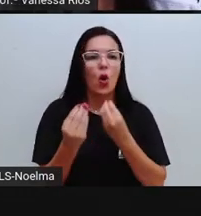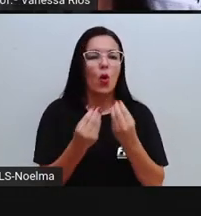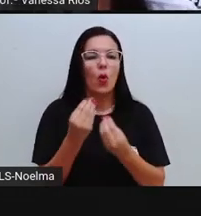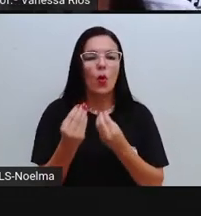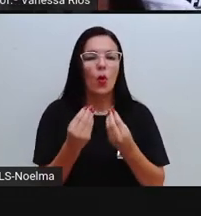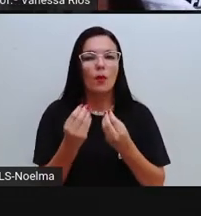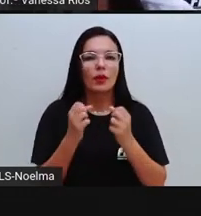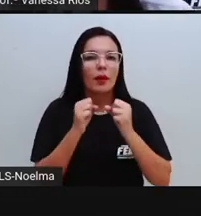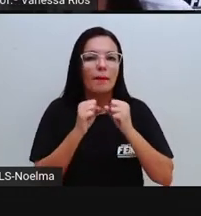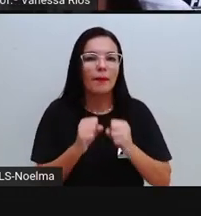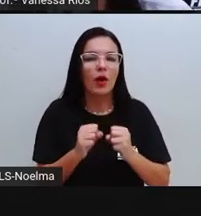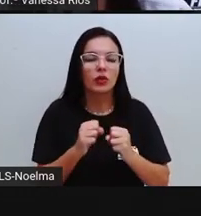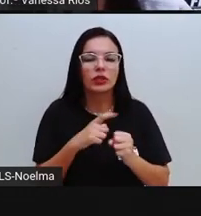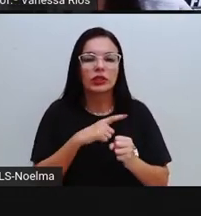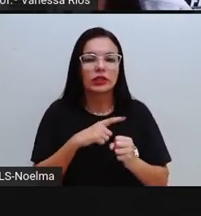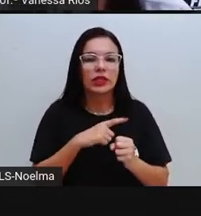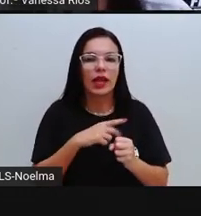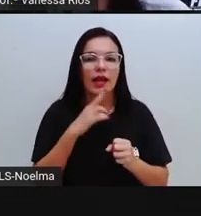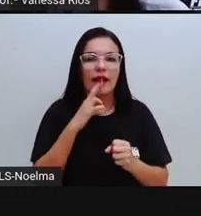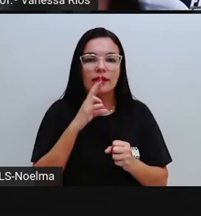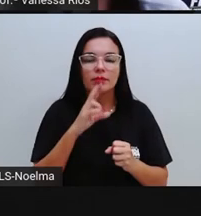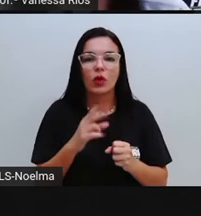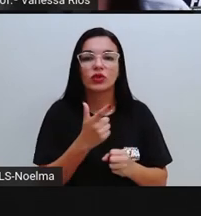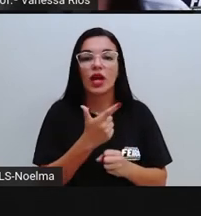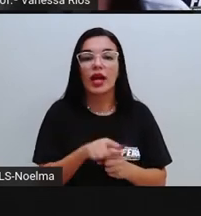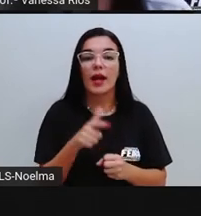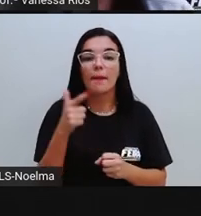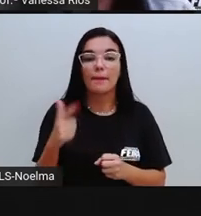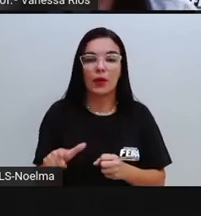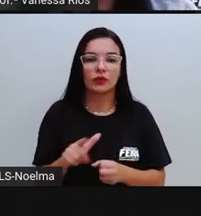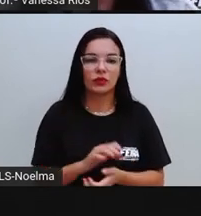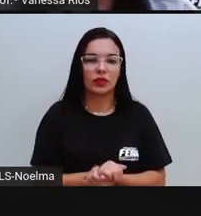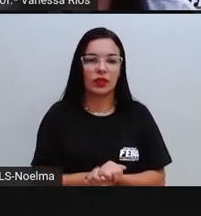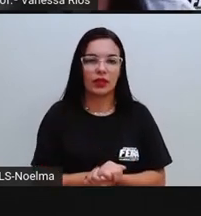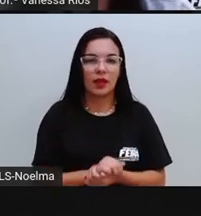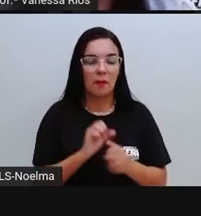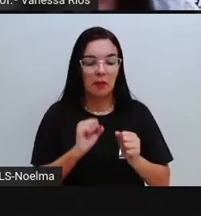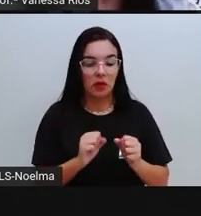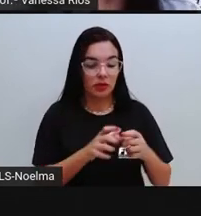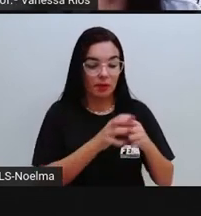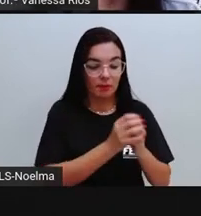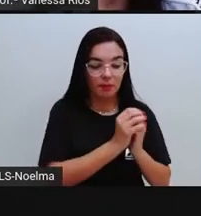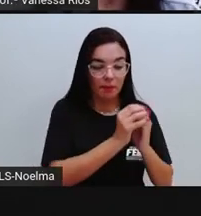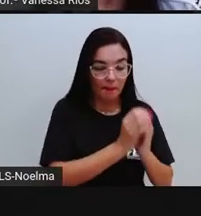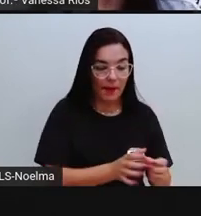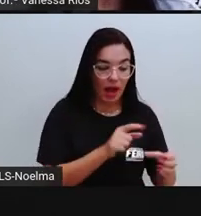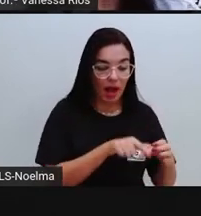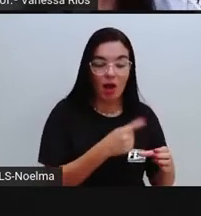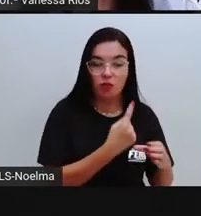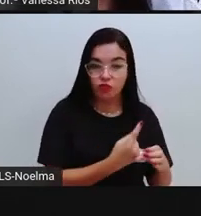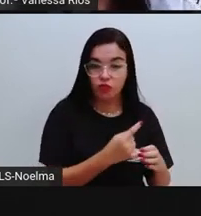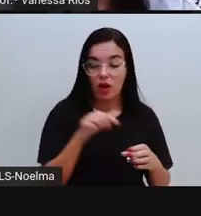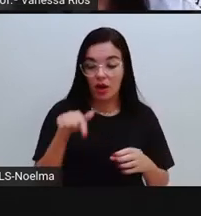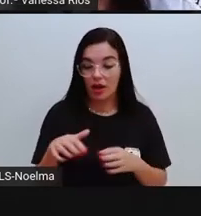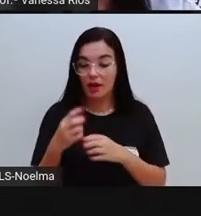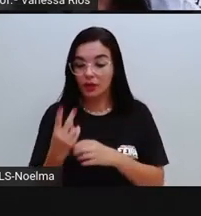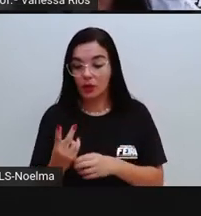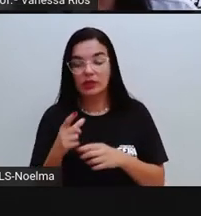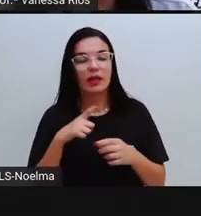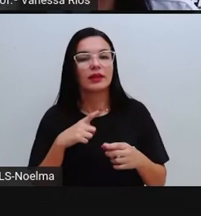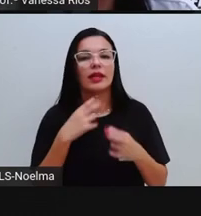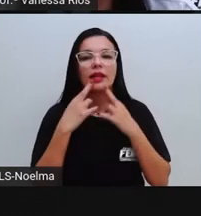possibilidades dos resultados saírem repetidos? Ou seja, tanto o dado 1 quanto o dado 2 terem aí os mesmos